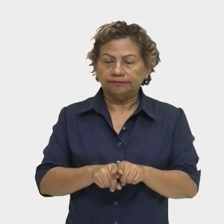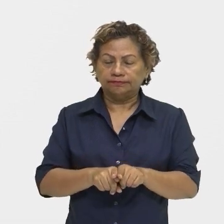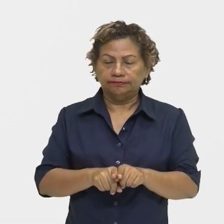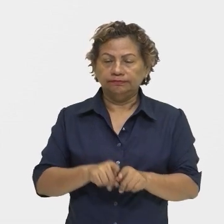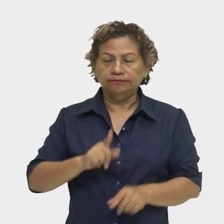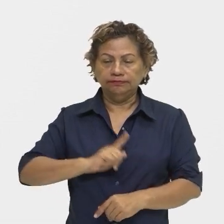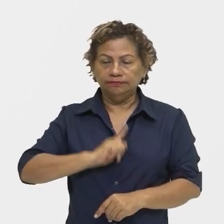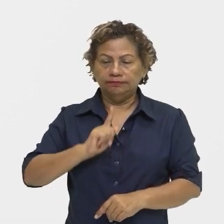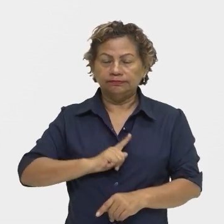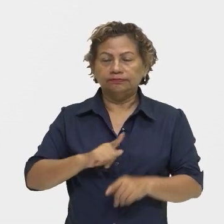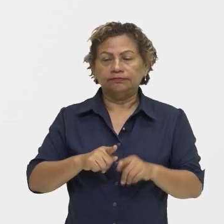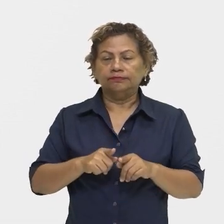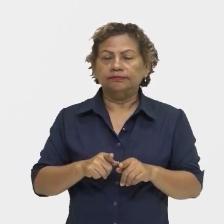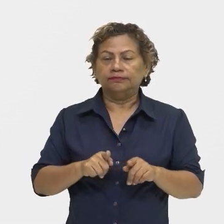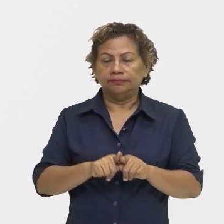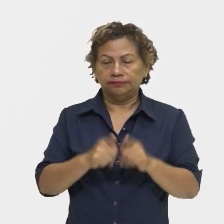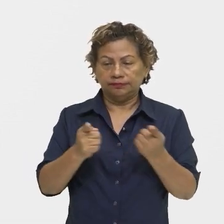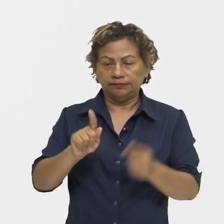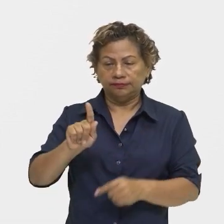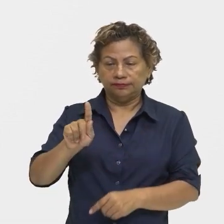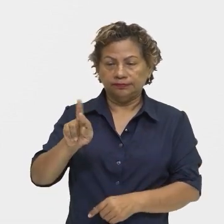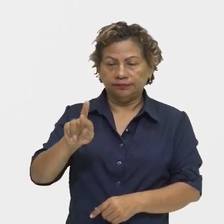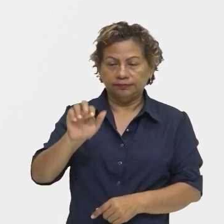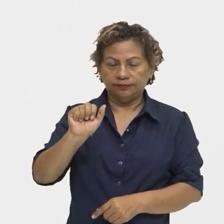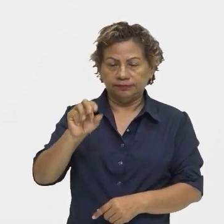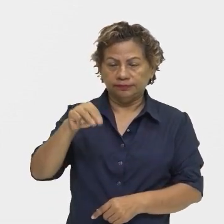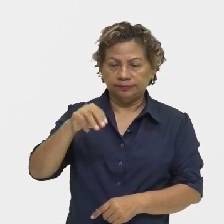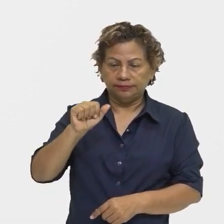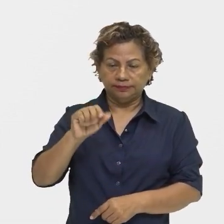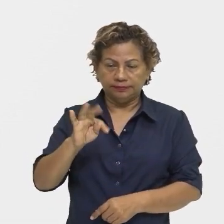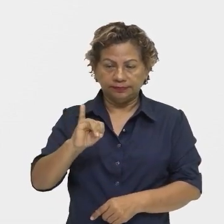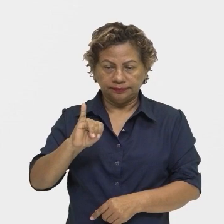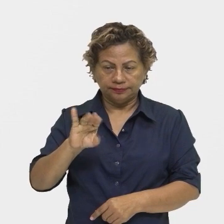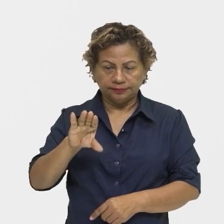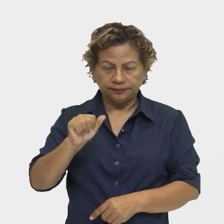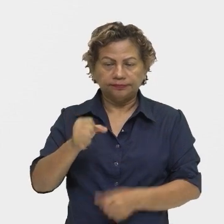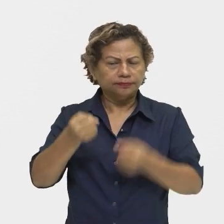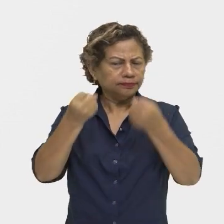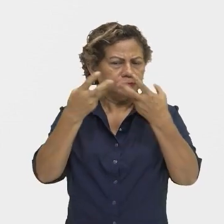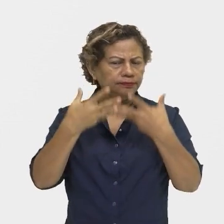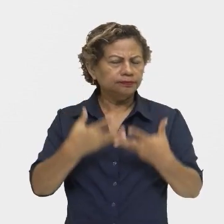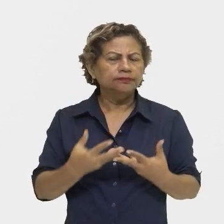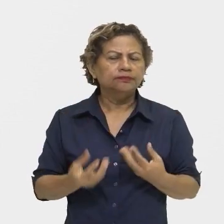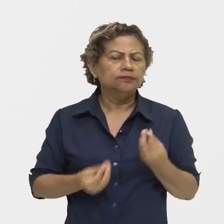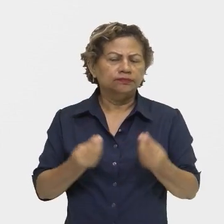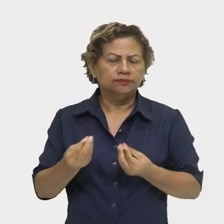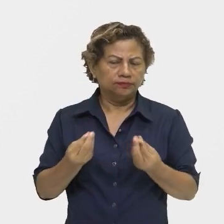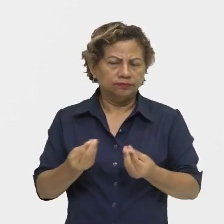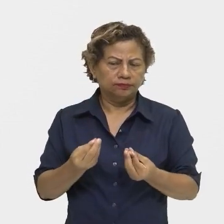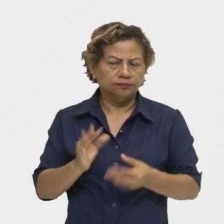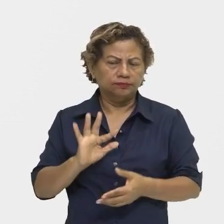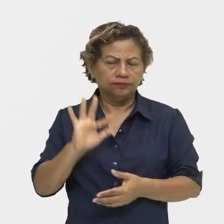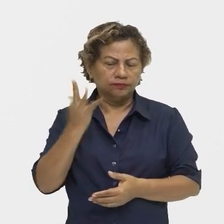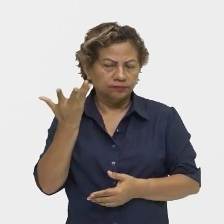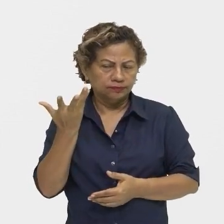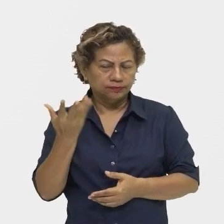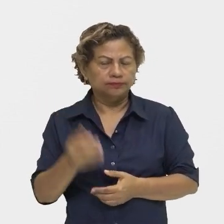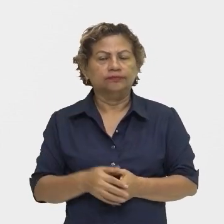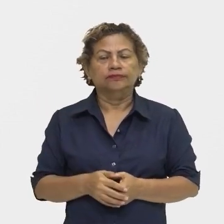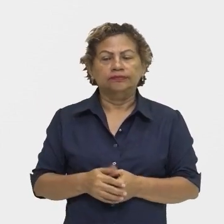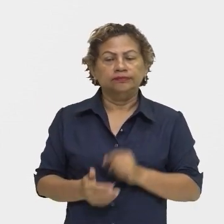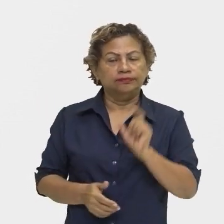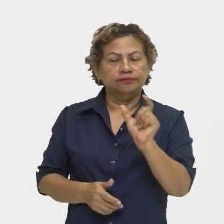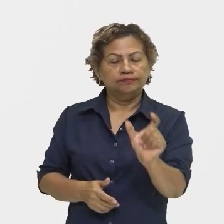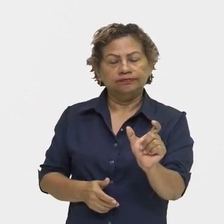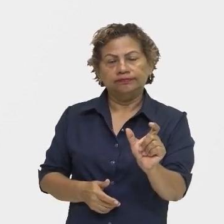é um exemplo de texto metalinguístico. Por quê? Porque ele explica, né? Como é que funciona a própria língua. E